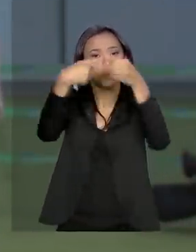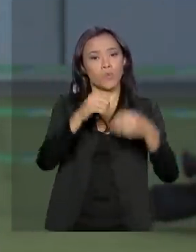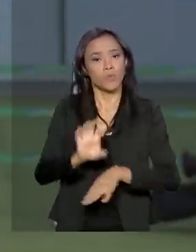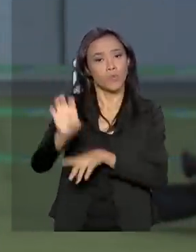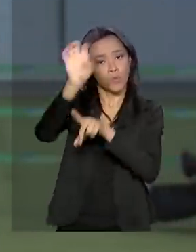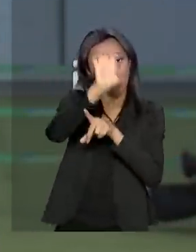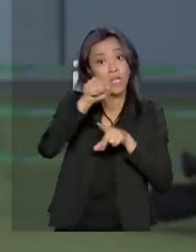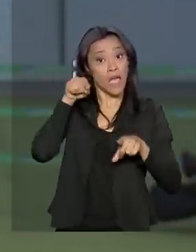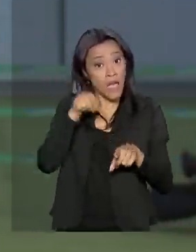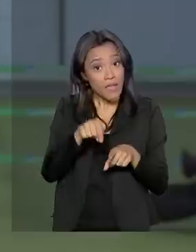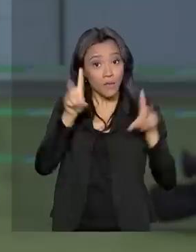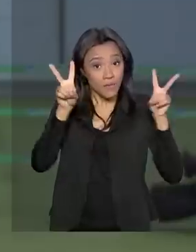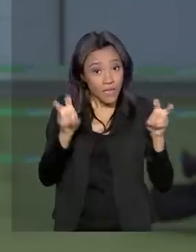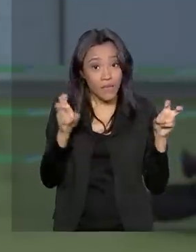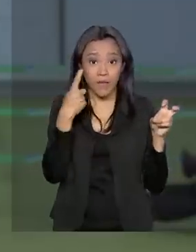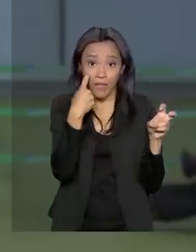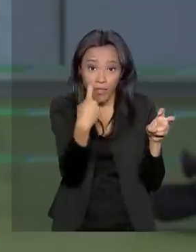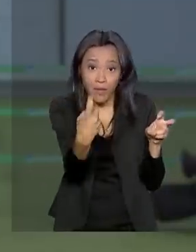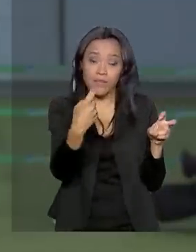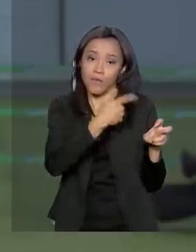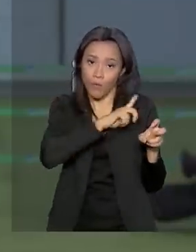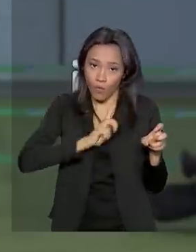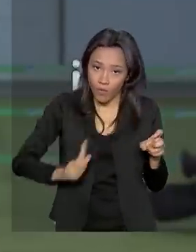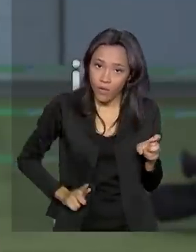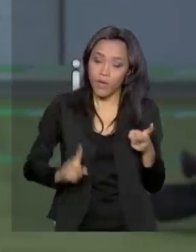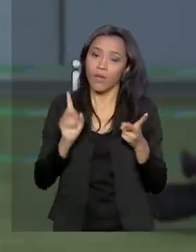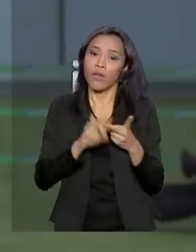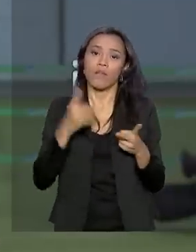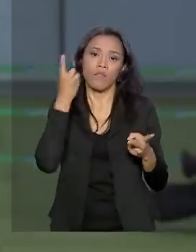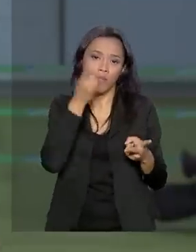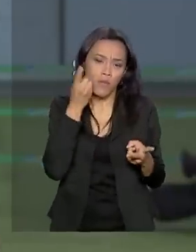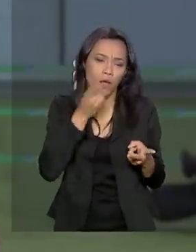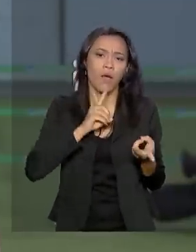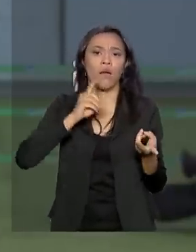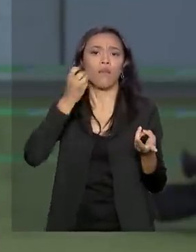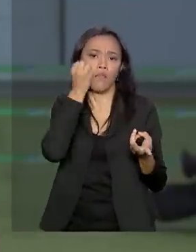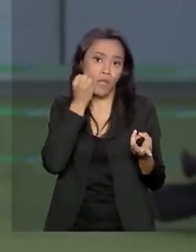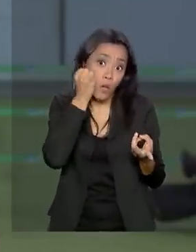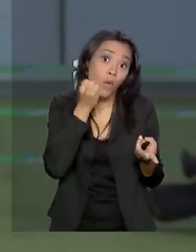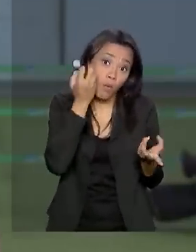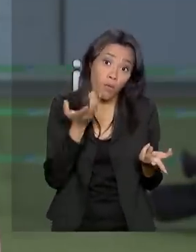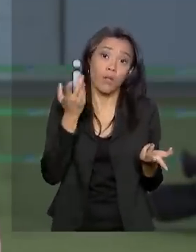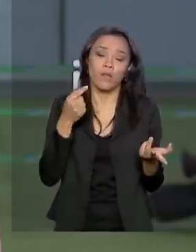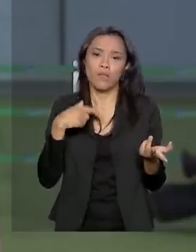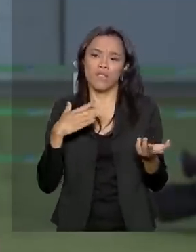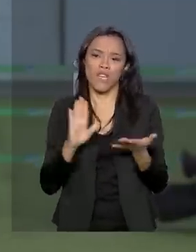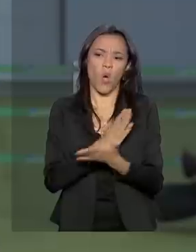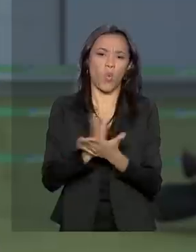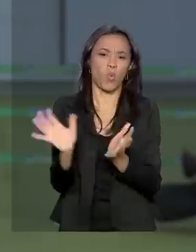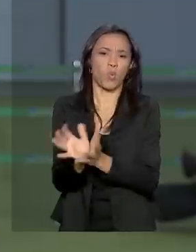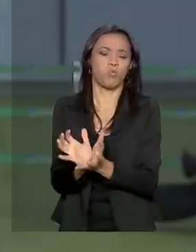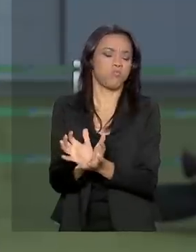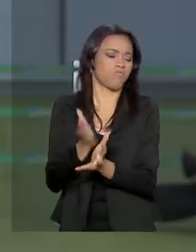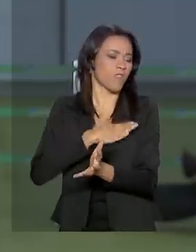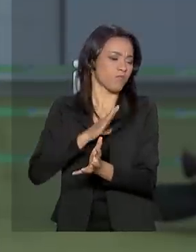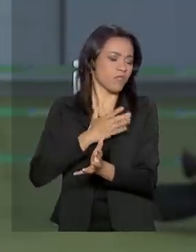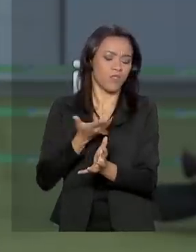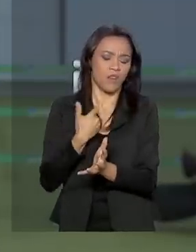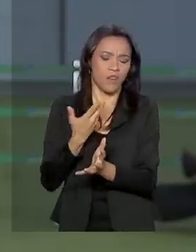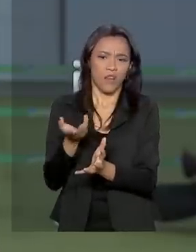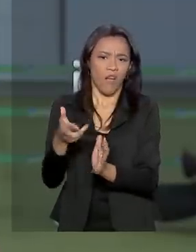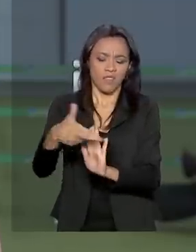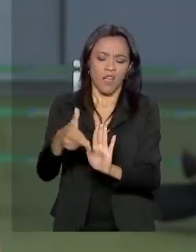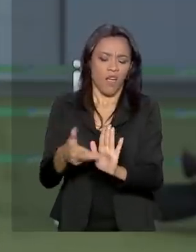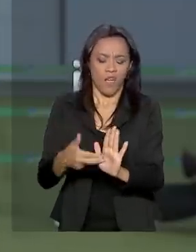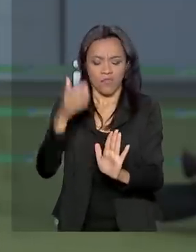Esse é um assunto que interessa muito a governadores e parlamentares. E tem uma ala que está bastante insatisfeita com as regras que foram colocadas